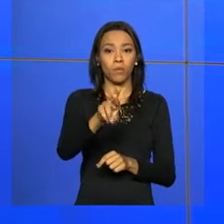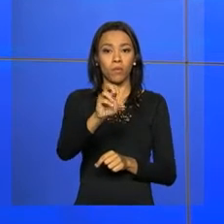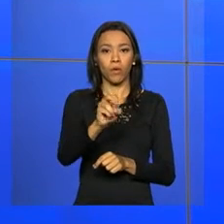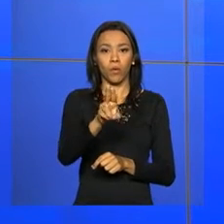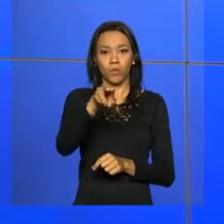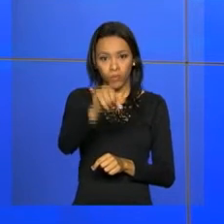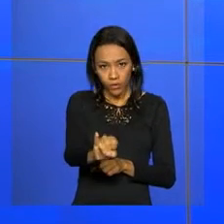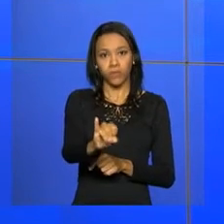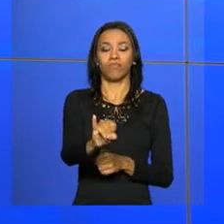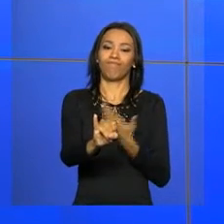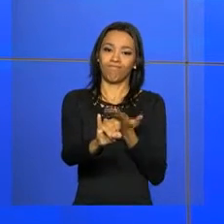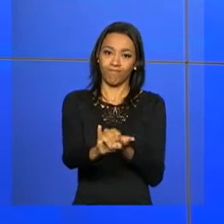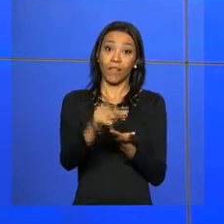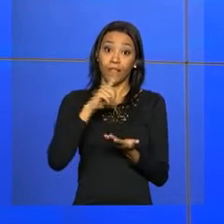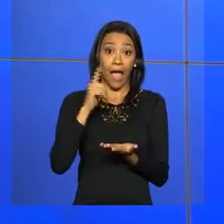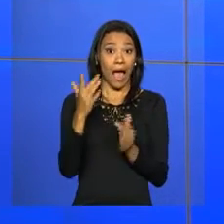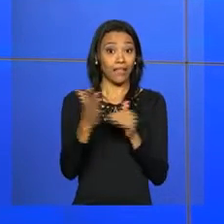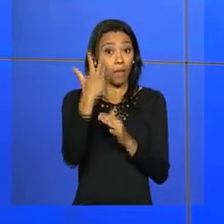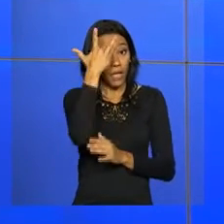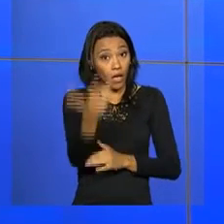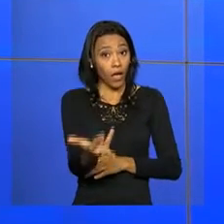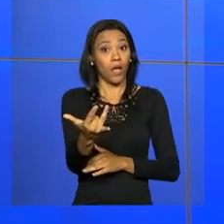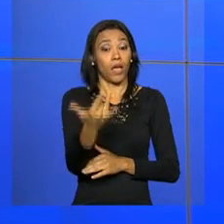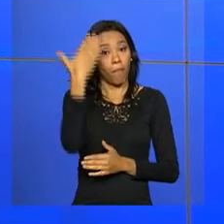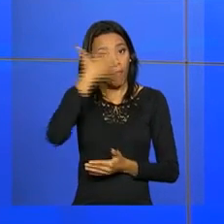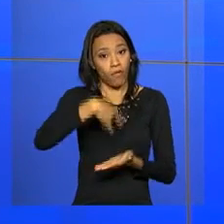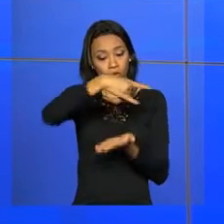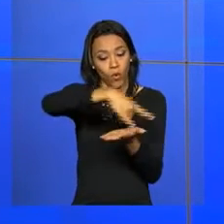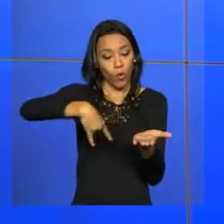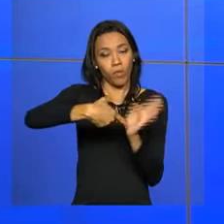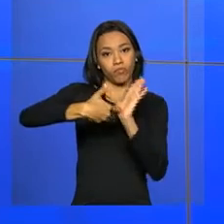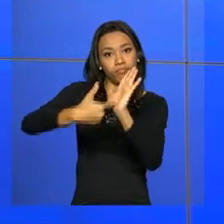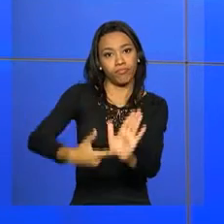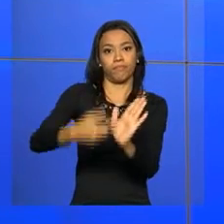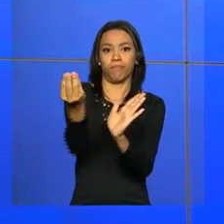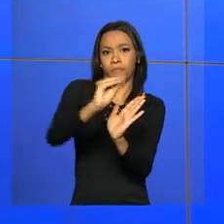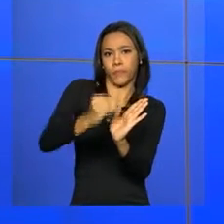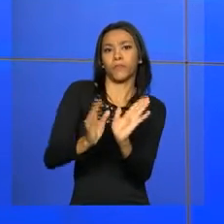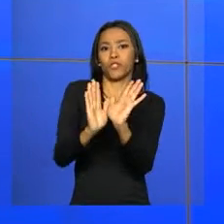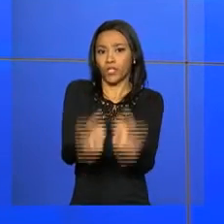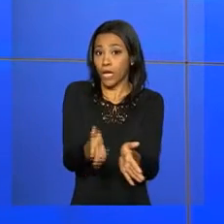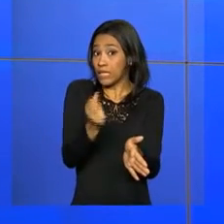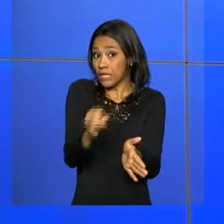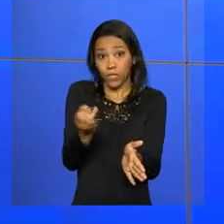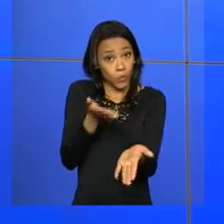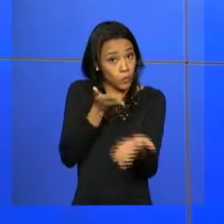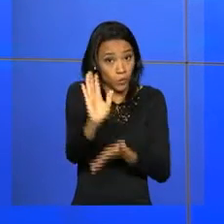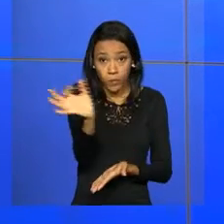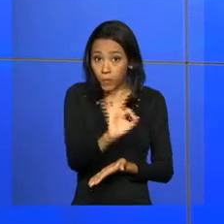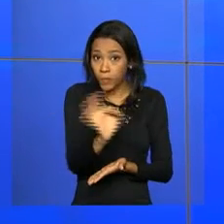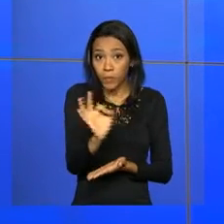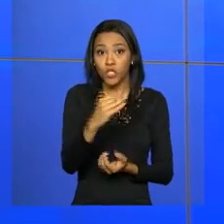para Todos, O ProUni tem até amanhã para comprovar os dados apresentados na ficha de inscrição. Se o estudante não for aprovado em